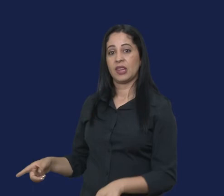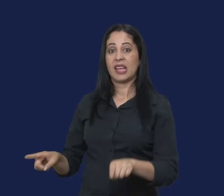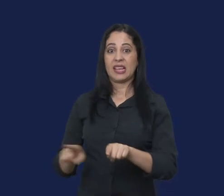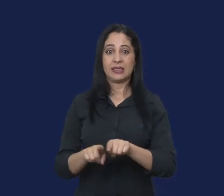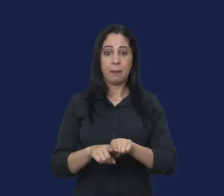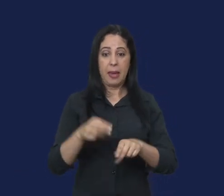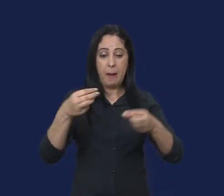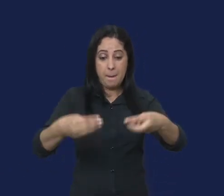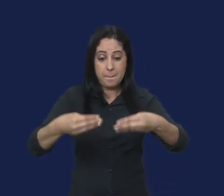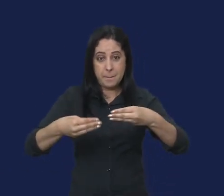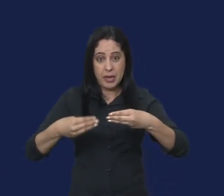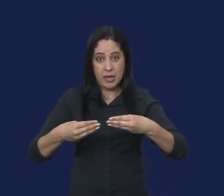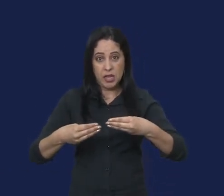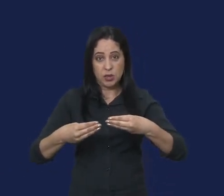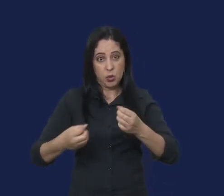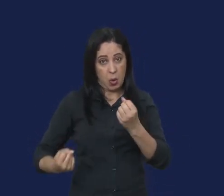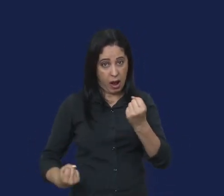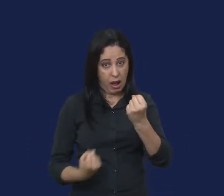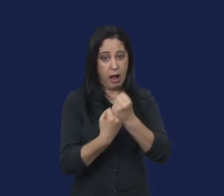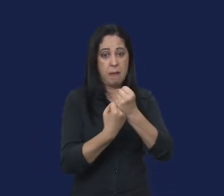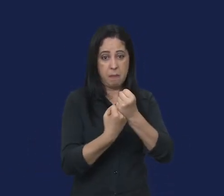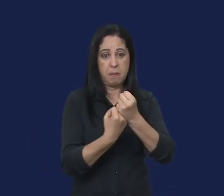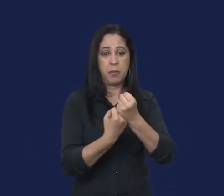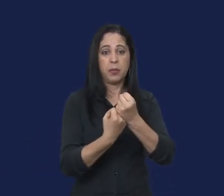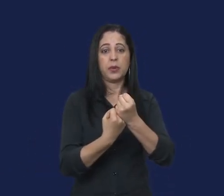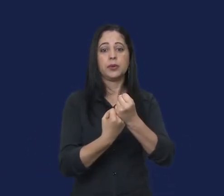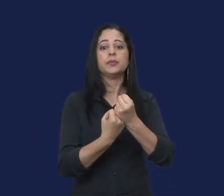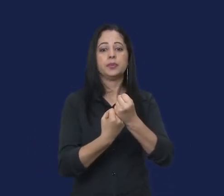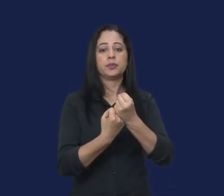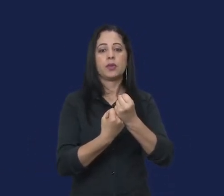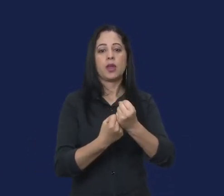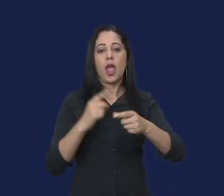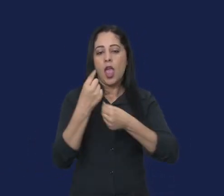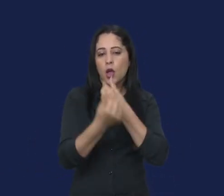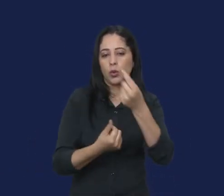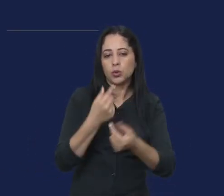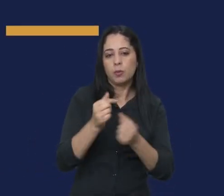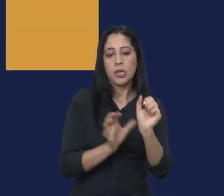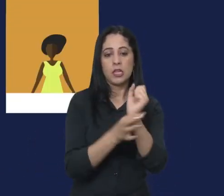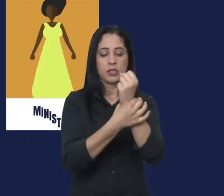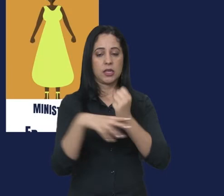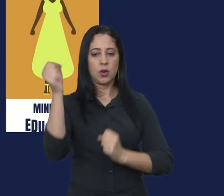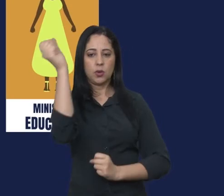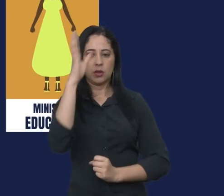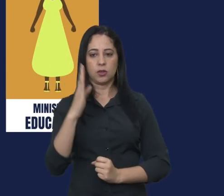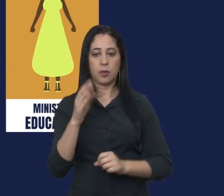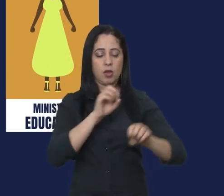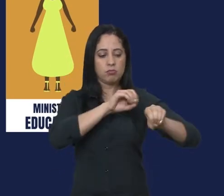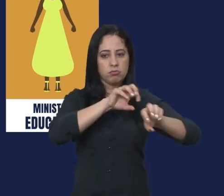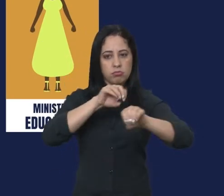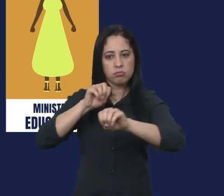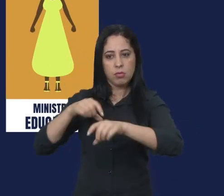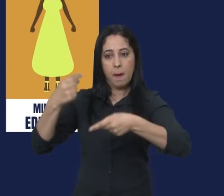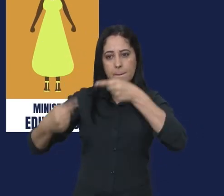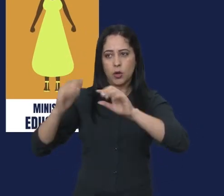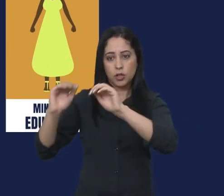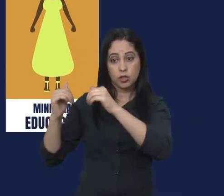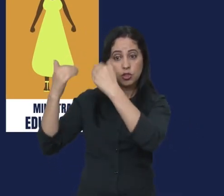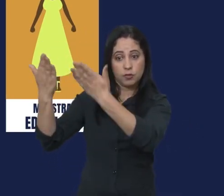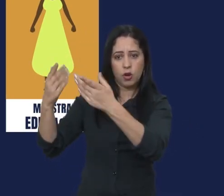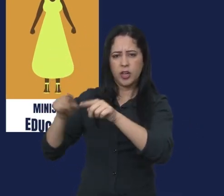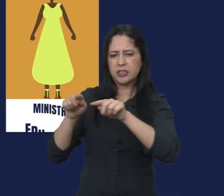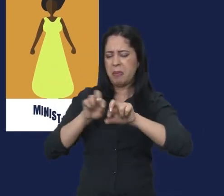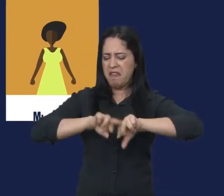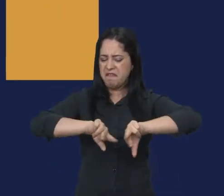todas as esferas da gestão de um país passando pela economia segurança nacional educação política externa e demais